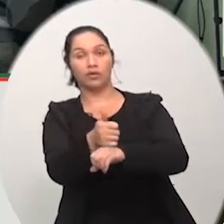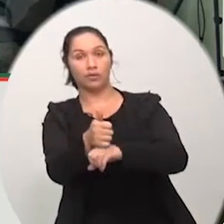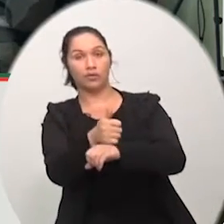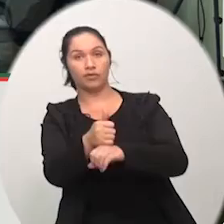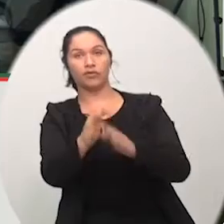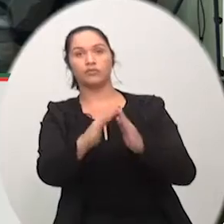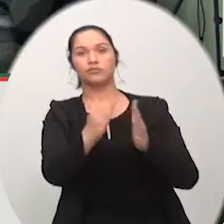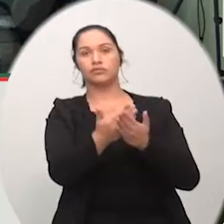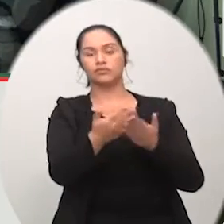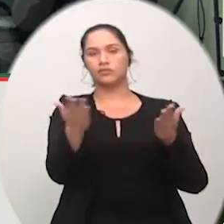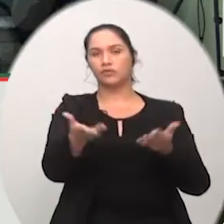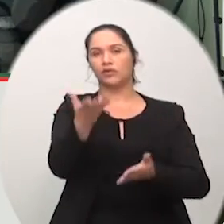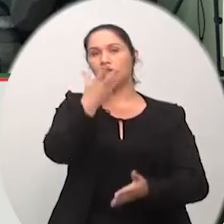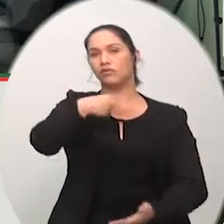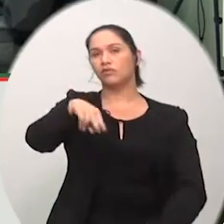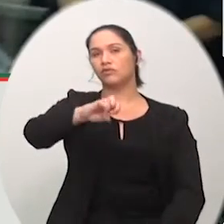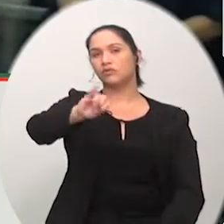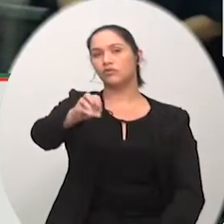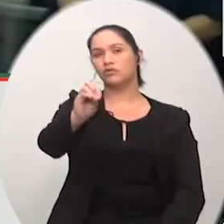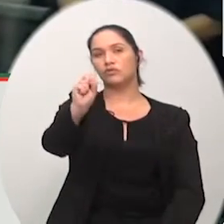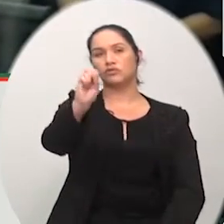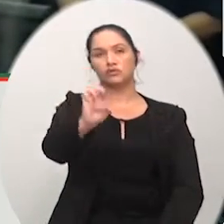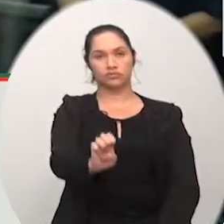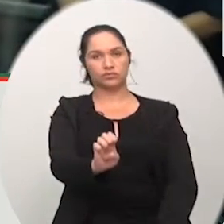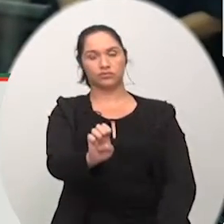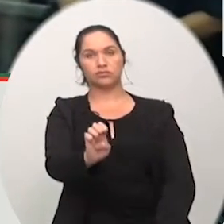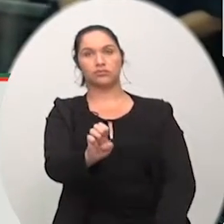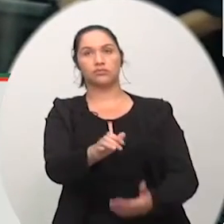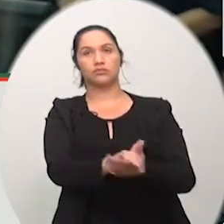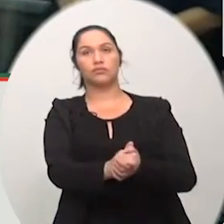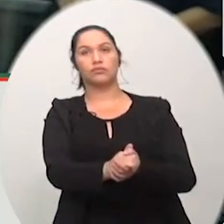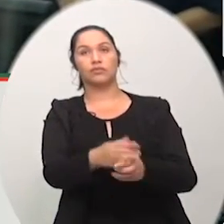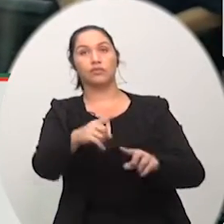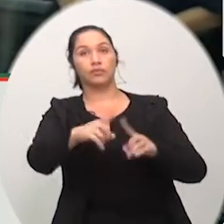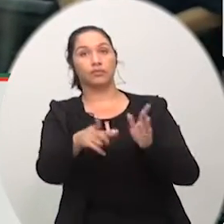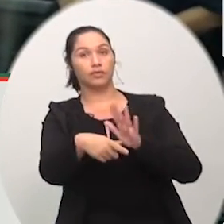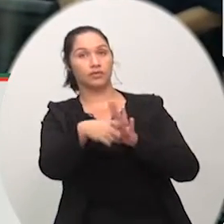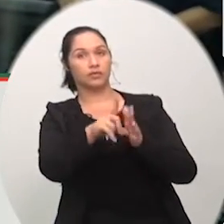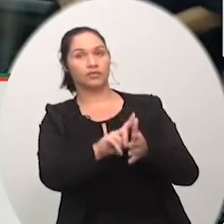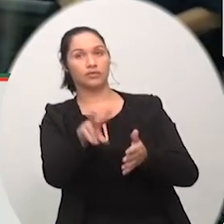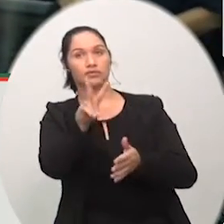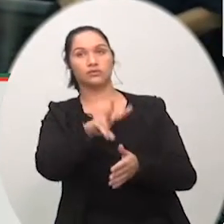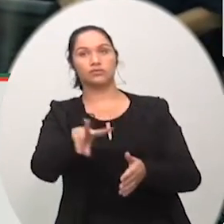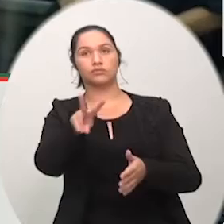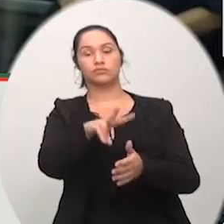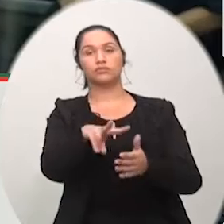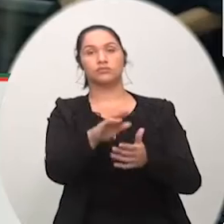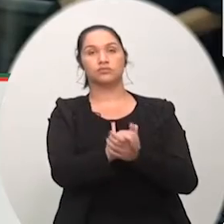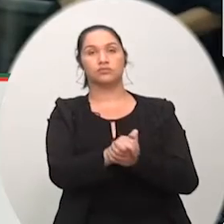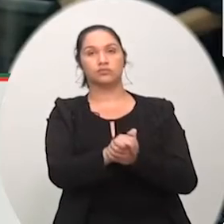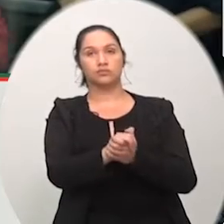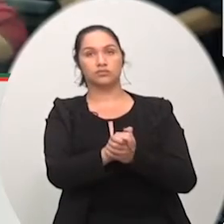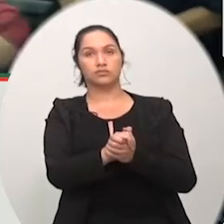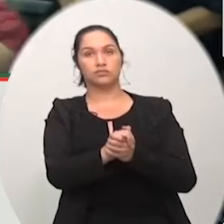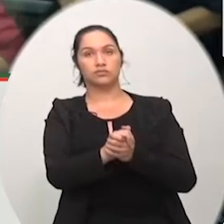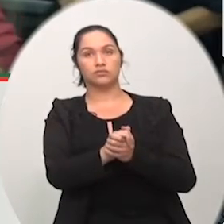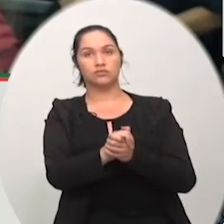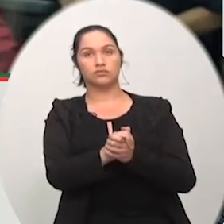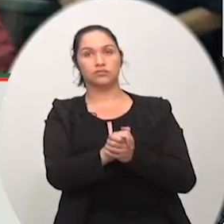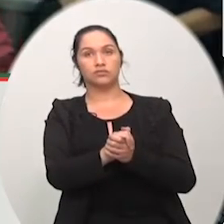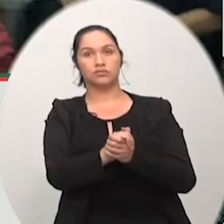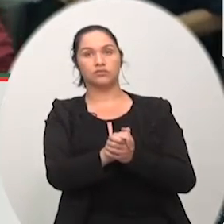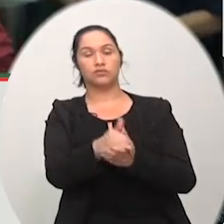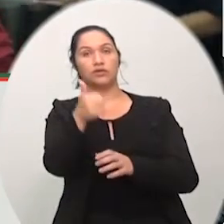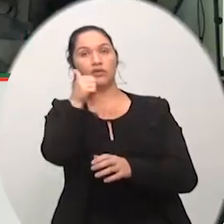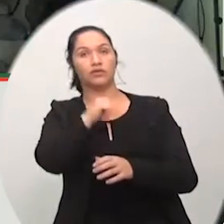palavra o vereador José Paulo Ferrares antes disso vereador questão de ordem decidida vereador Giovanna